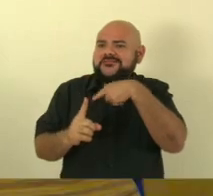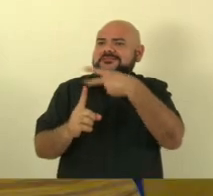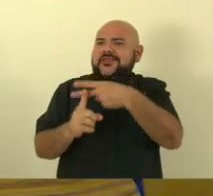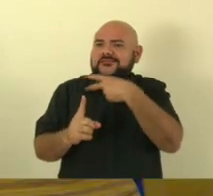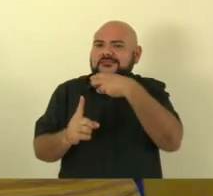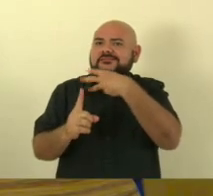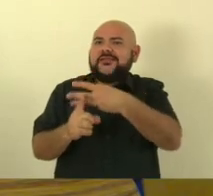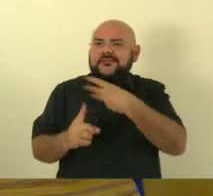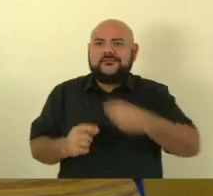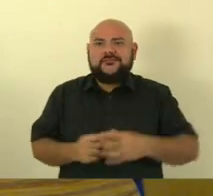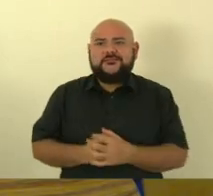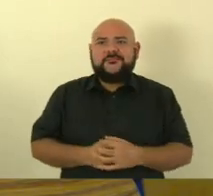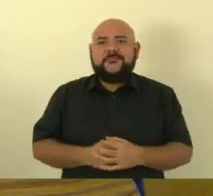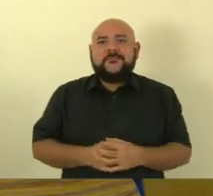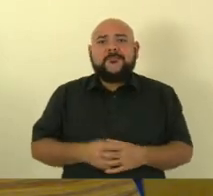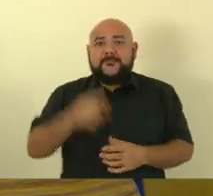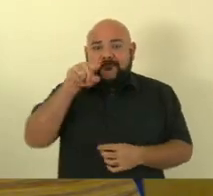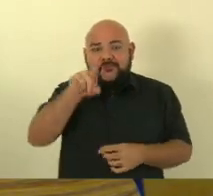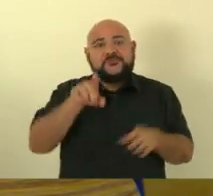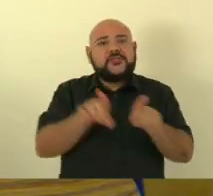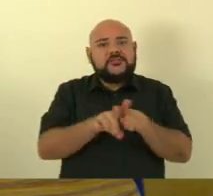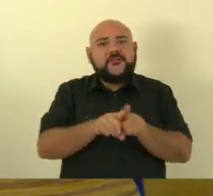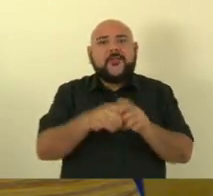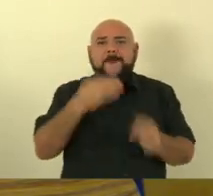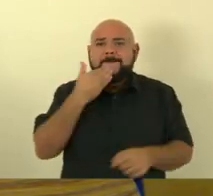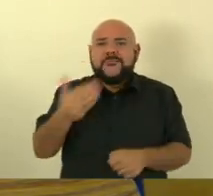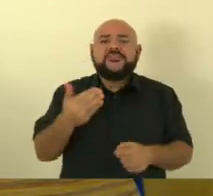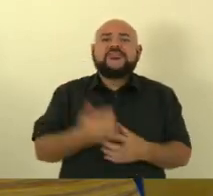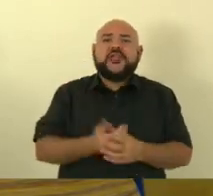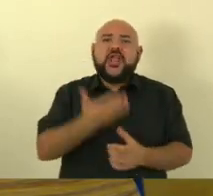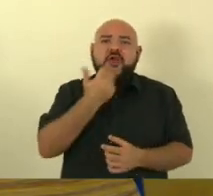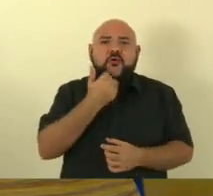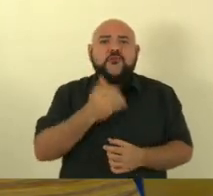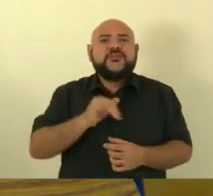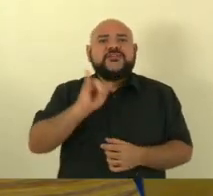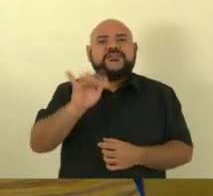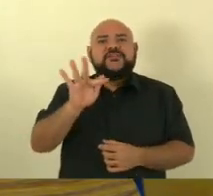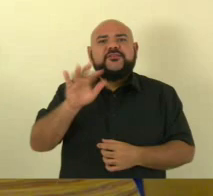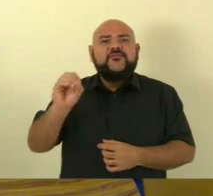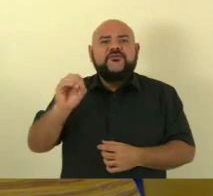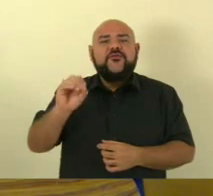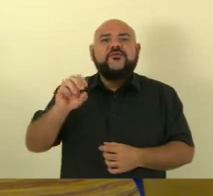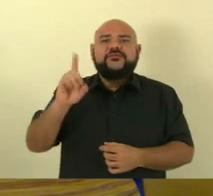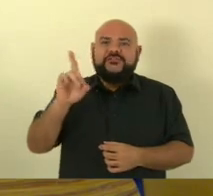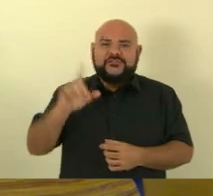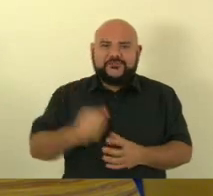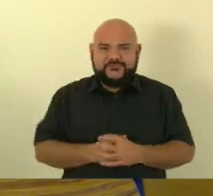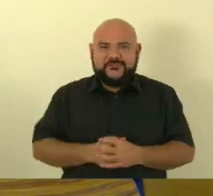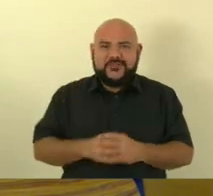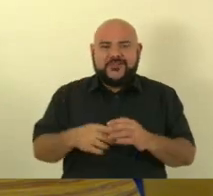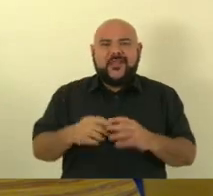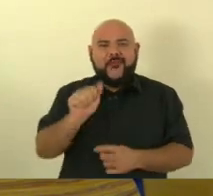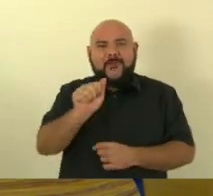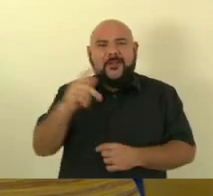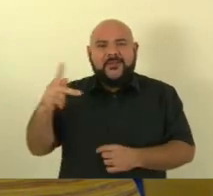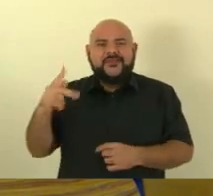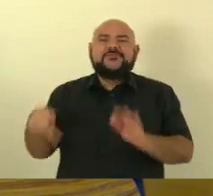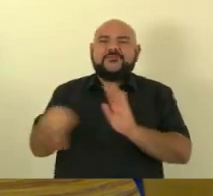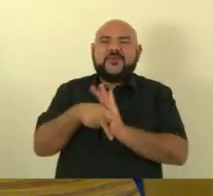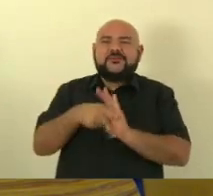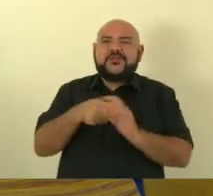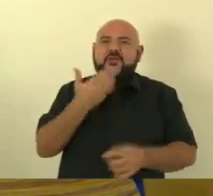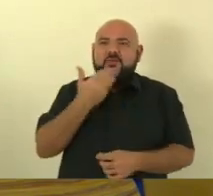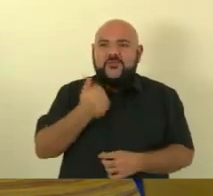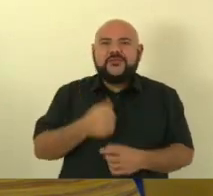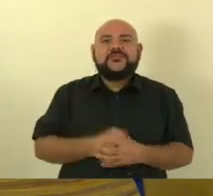casa fazendo seu pedido no iFood tendo que pagar a taxinha no Pix parabéns a quem colaborou com isso a Xen já foi taxada